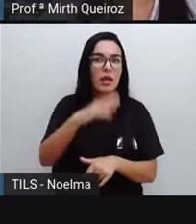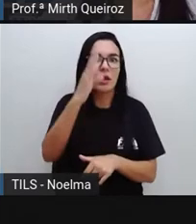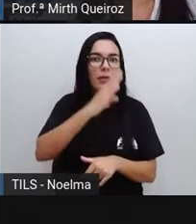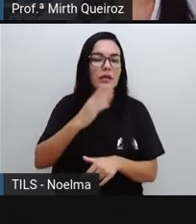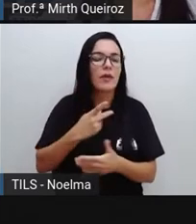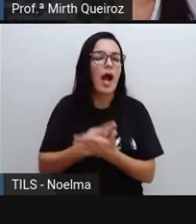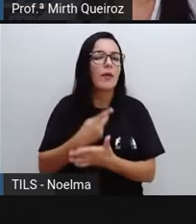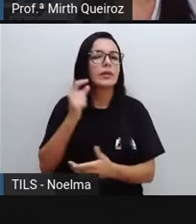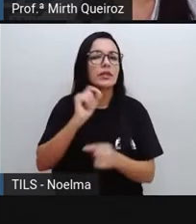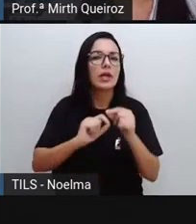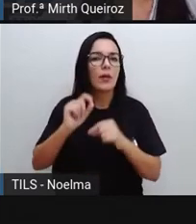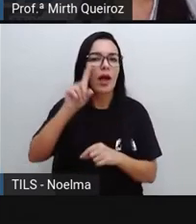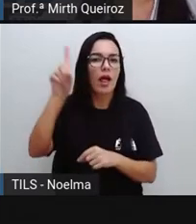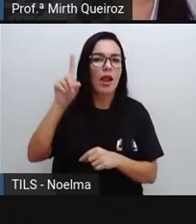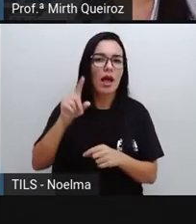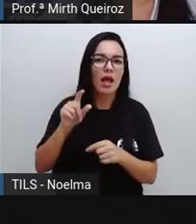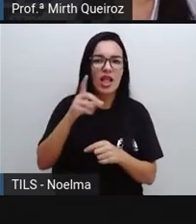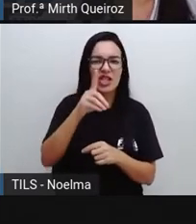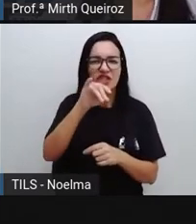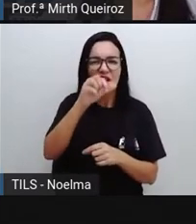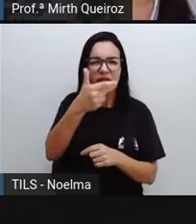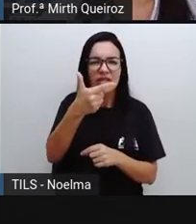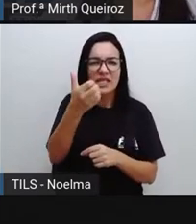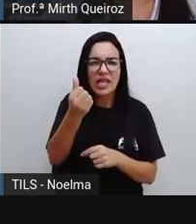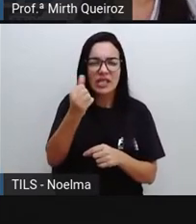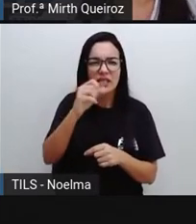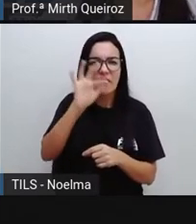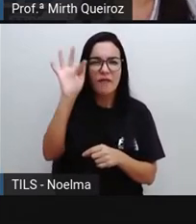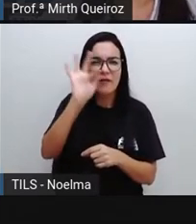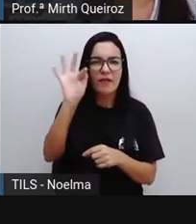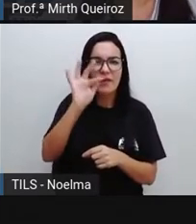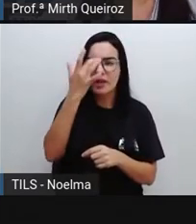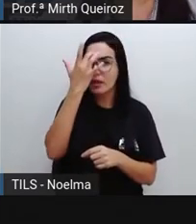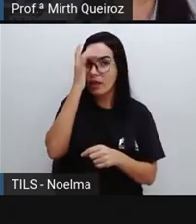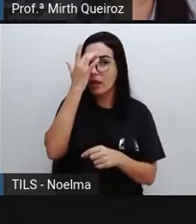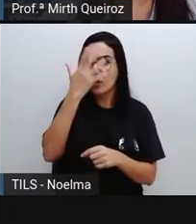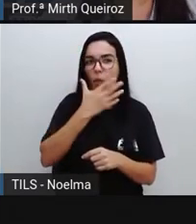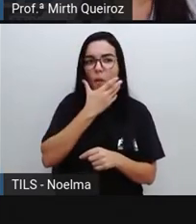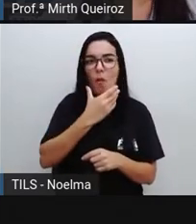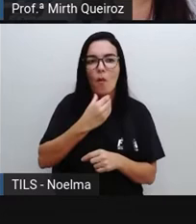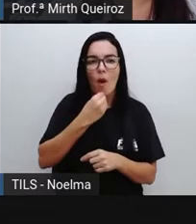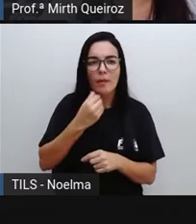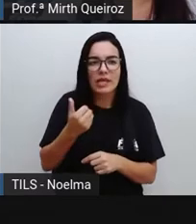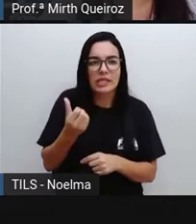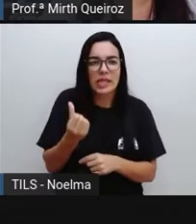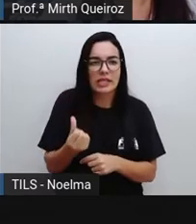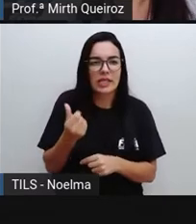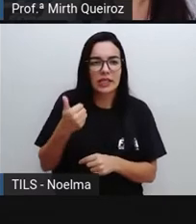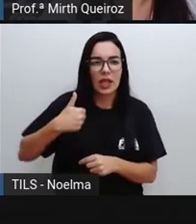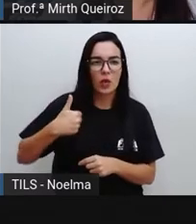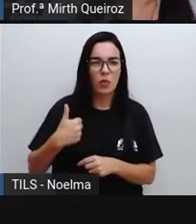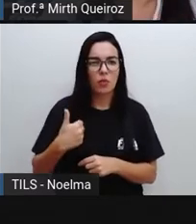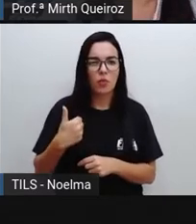aconteceu lá no dia 26 de fevereiro, que foi um senhor de 71 anos, que ele esteve na